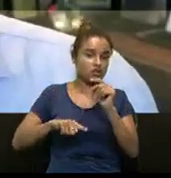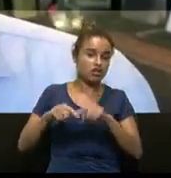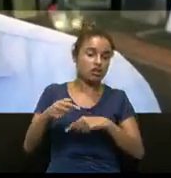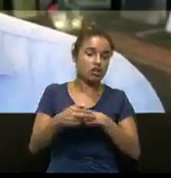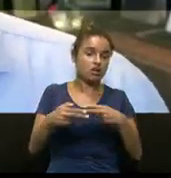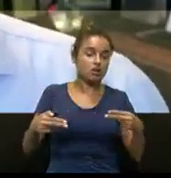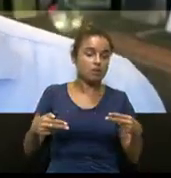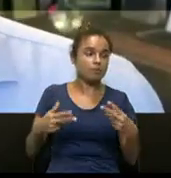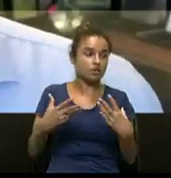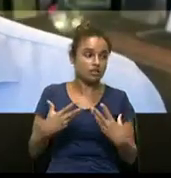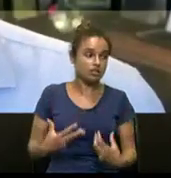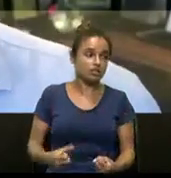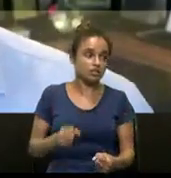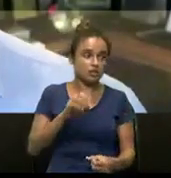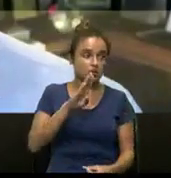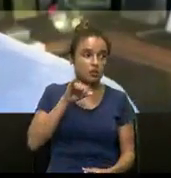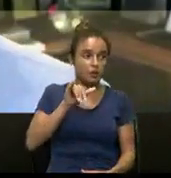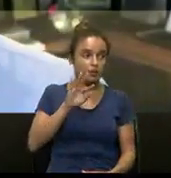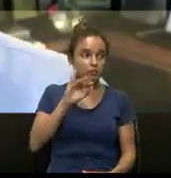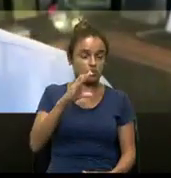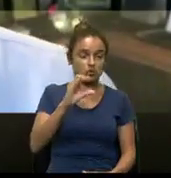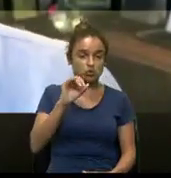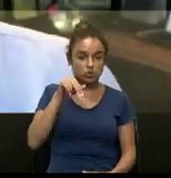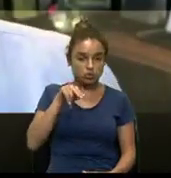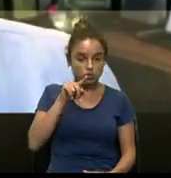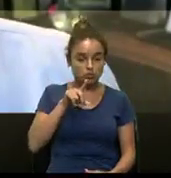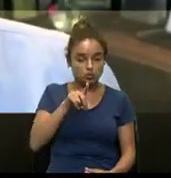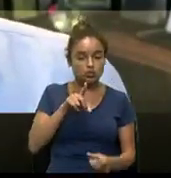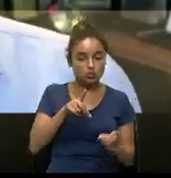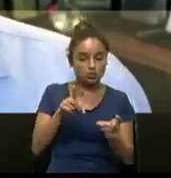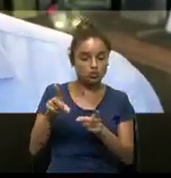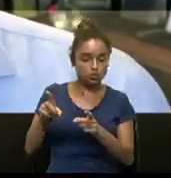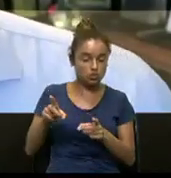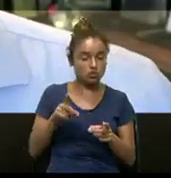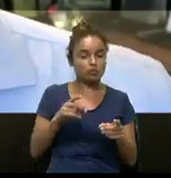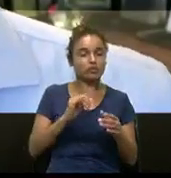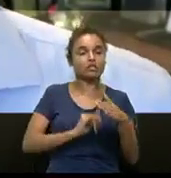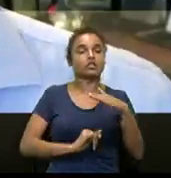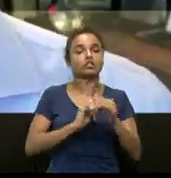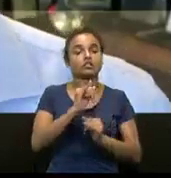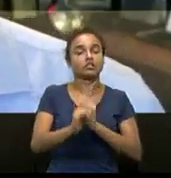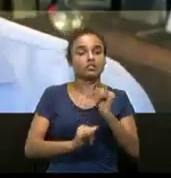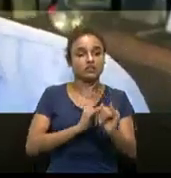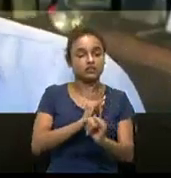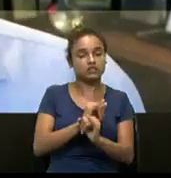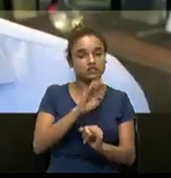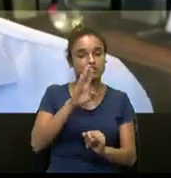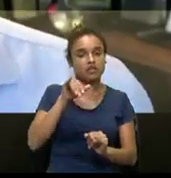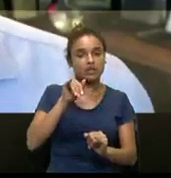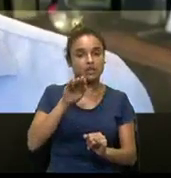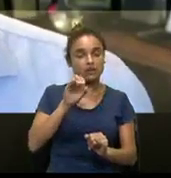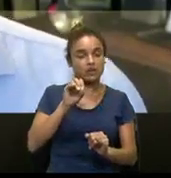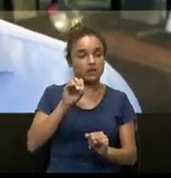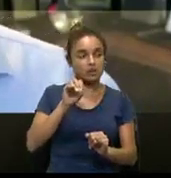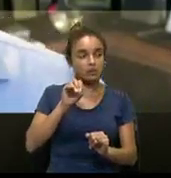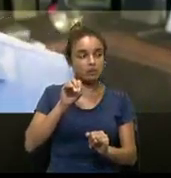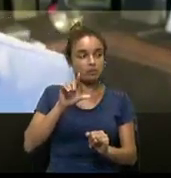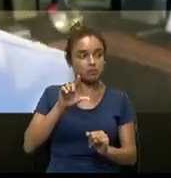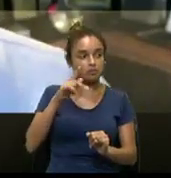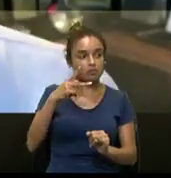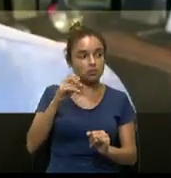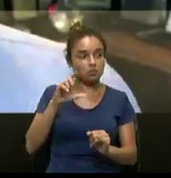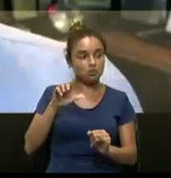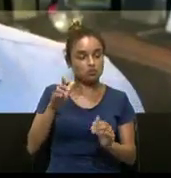aceitando como meio de pagamento Bitcoin e a partir do momento que você vende e comercializa algo pela internet, recebe pelo Paypal, por um outro meio de pagamento em